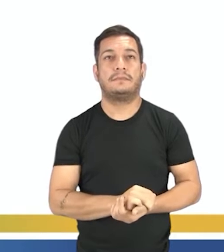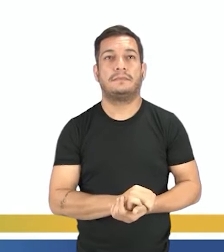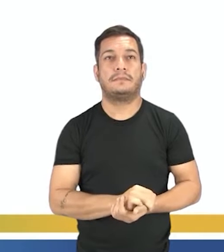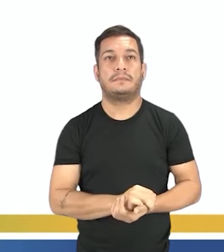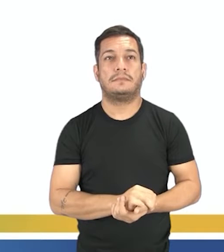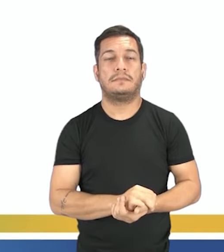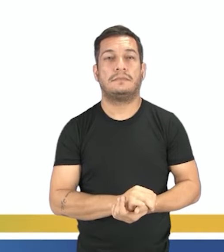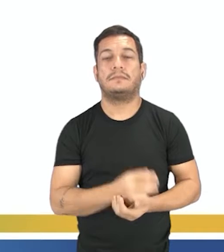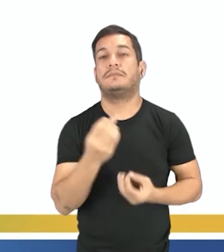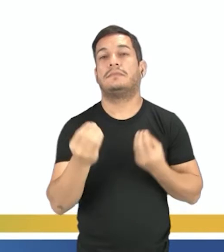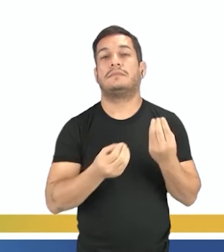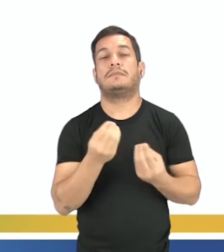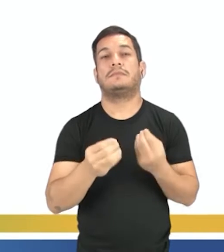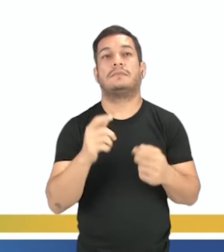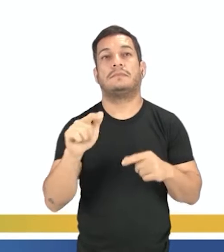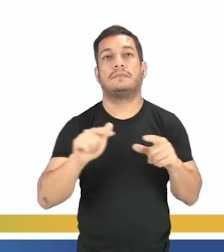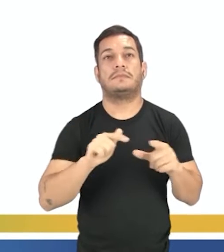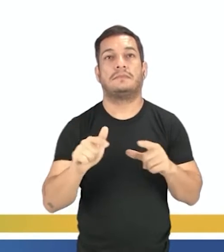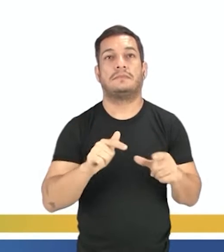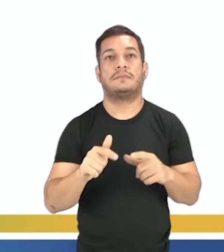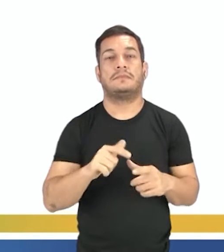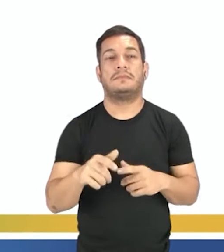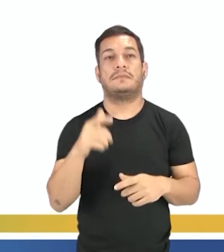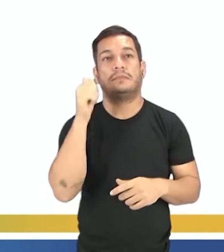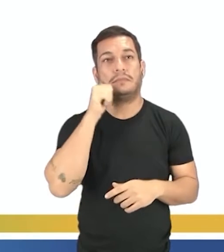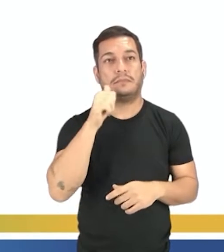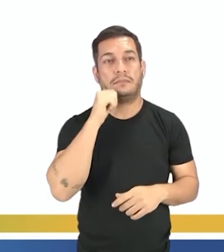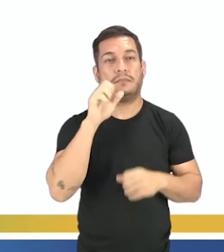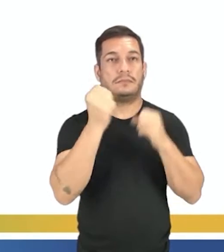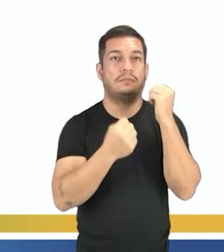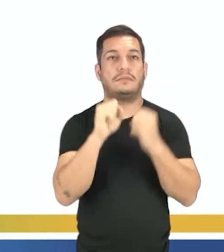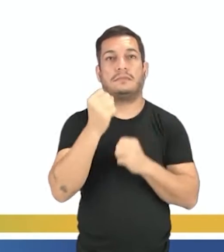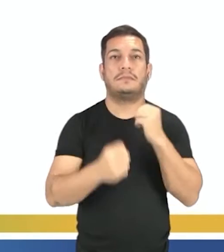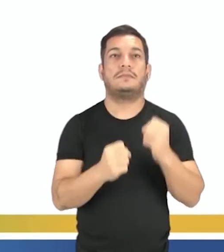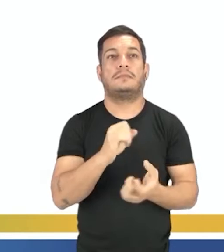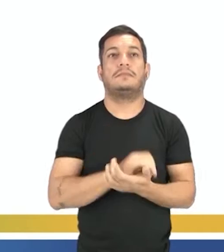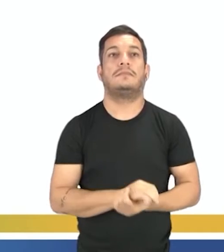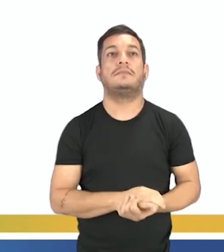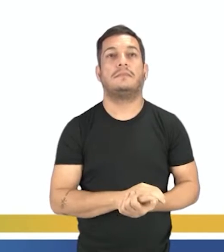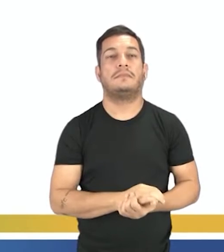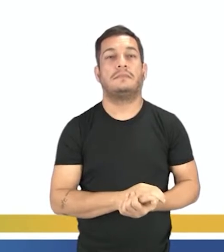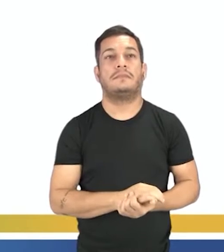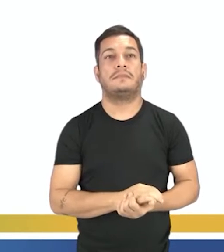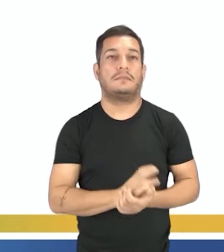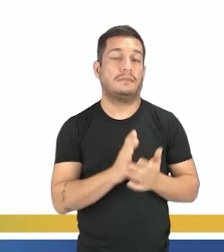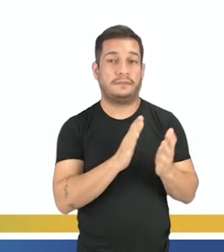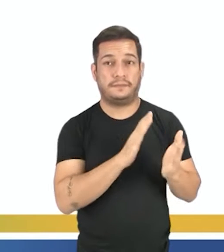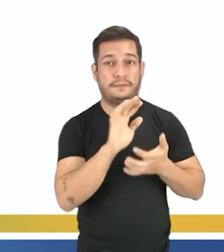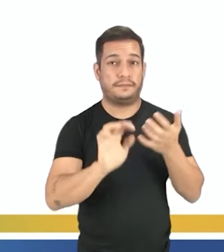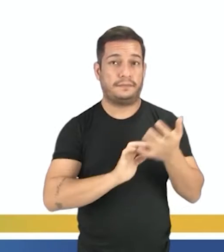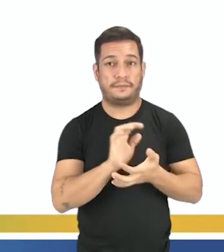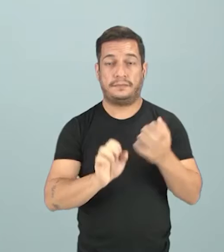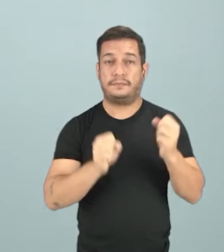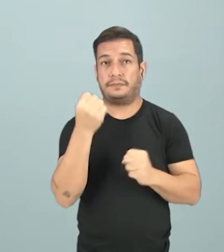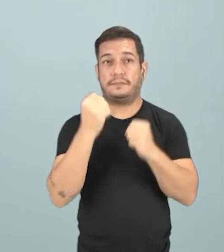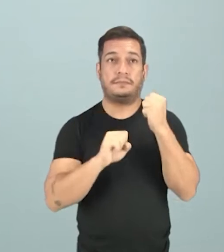E como é que era o trabalho das mulheres na fábrica? Durante a Revolução Industrial, não era